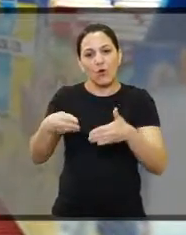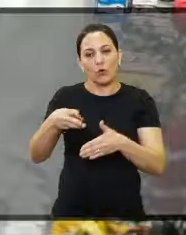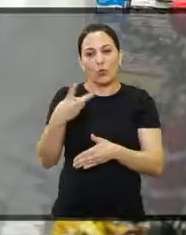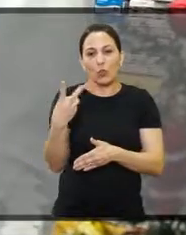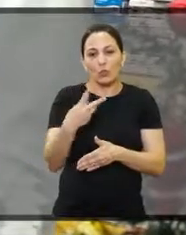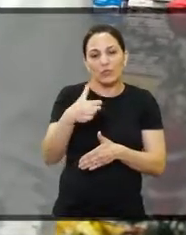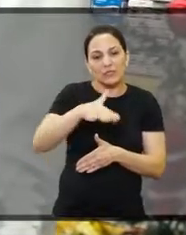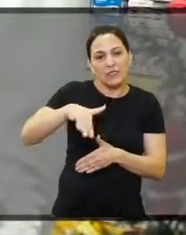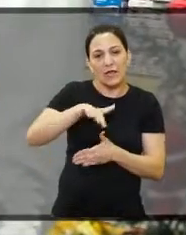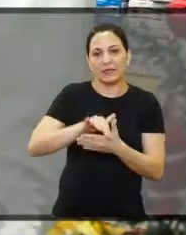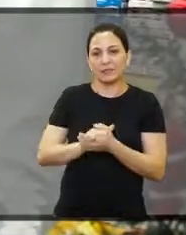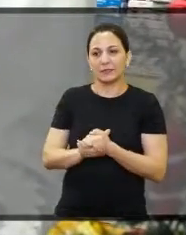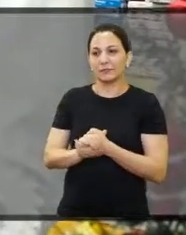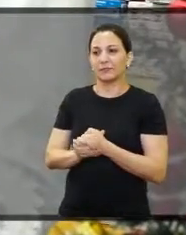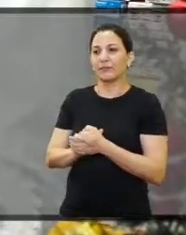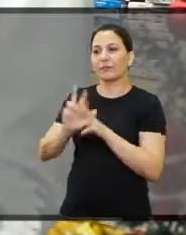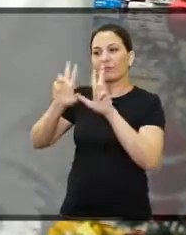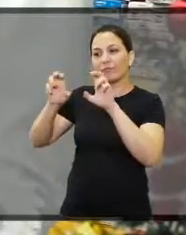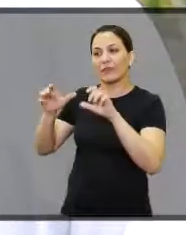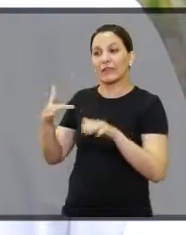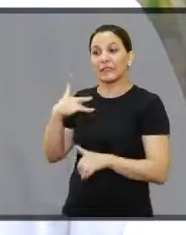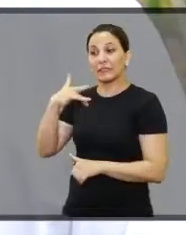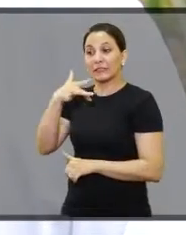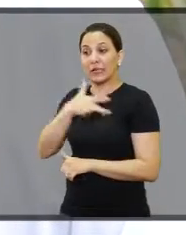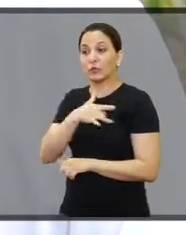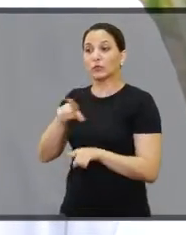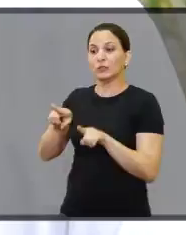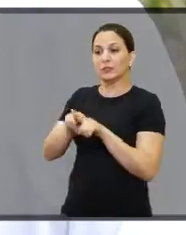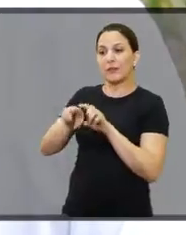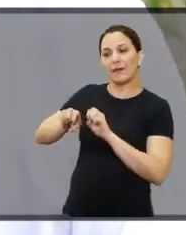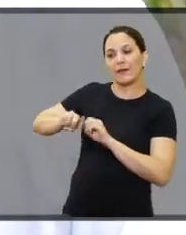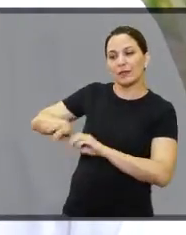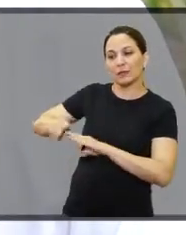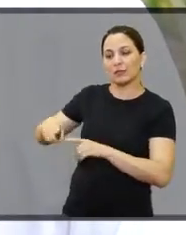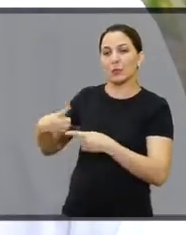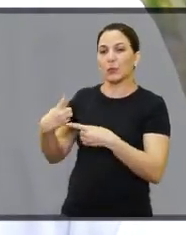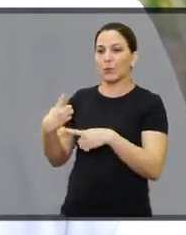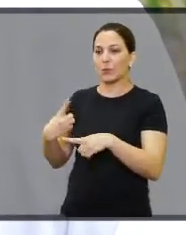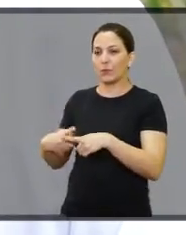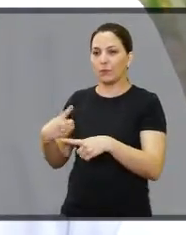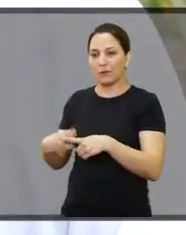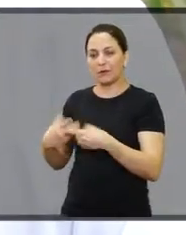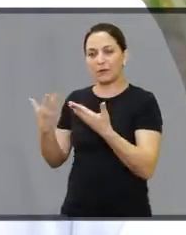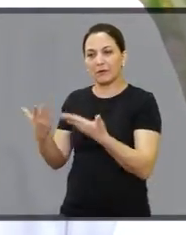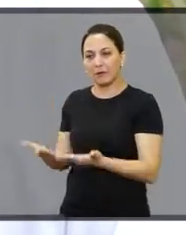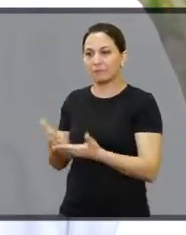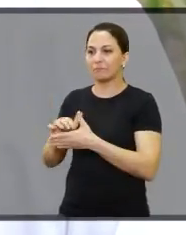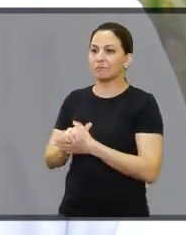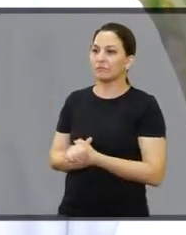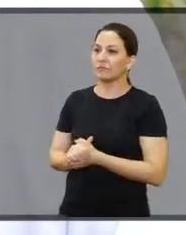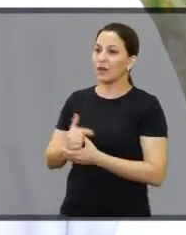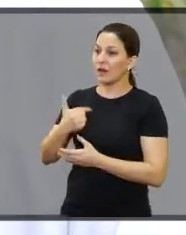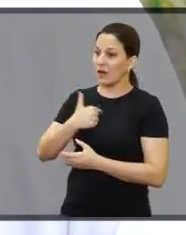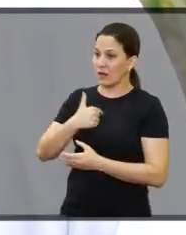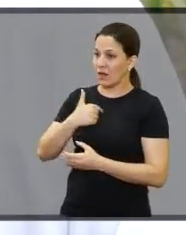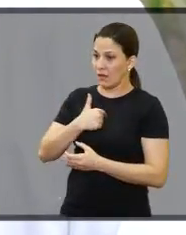Gerson vai focar em duas áreas de atuação. Pautar mais na saúde e na educação. Por quê?